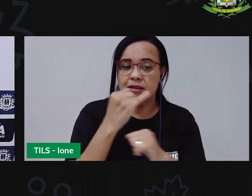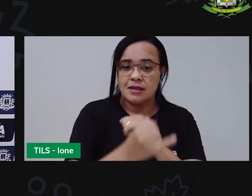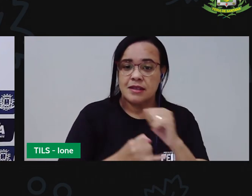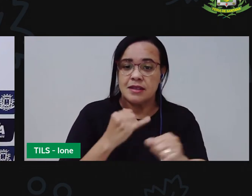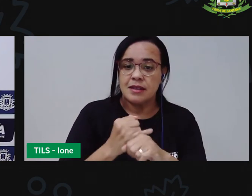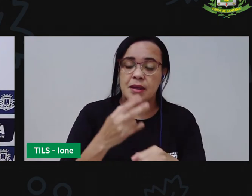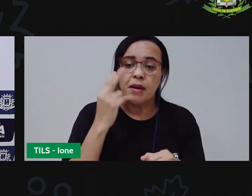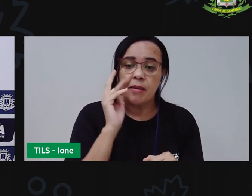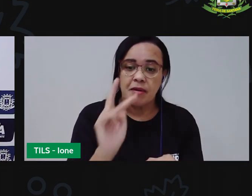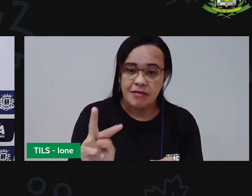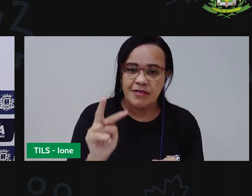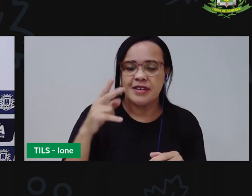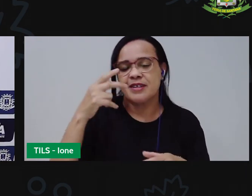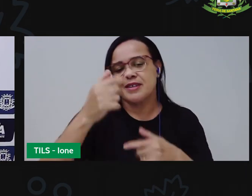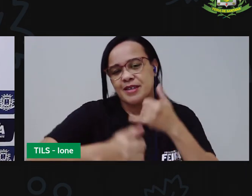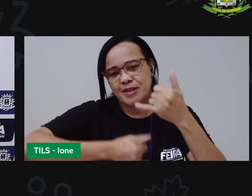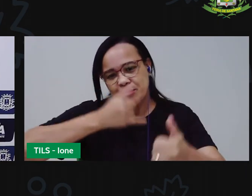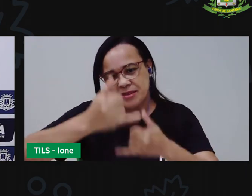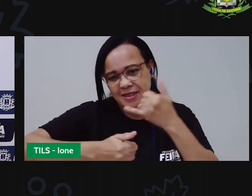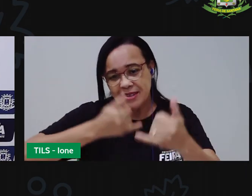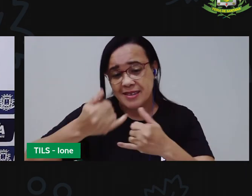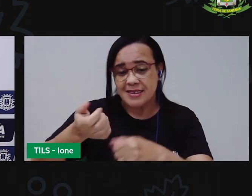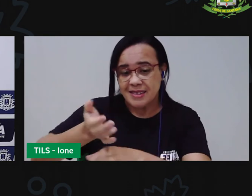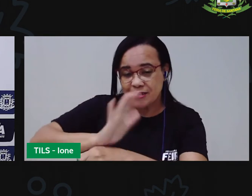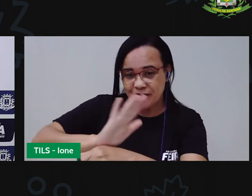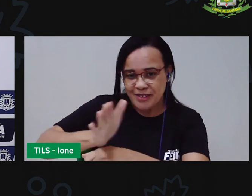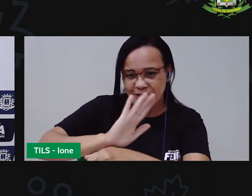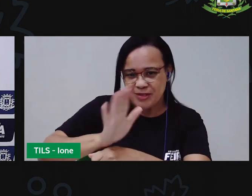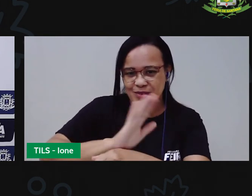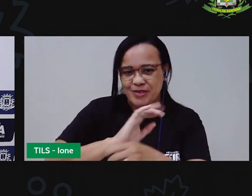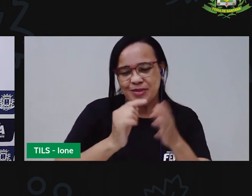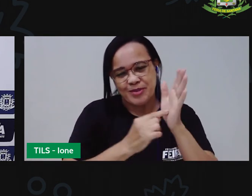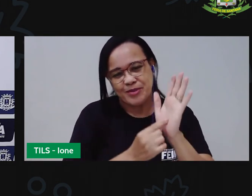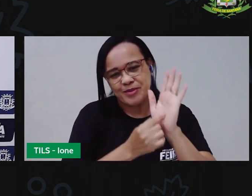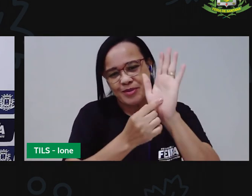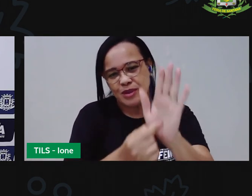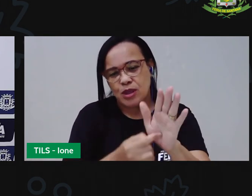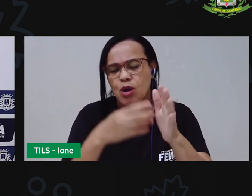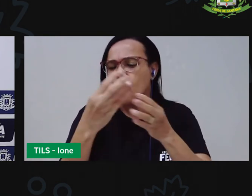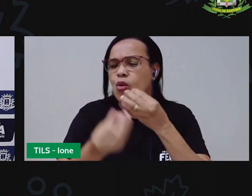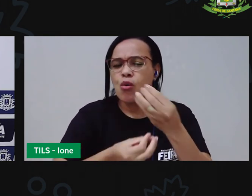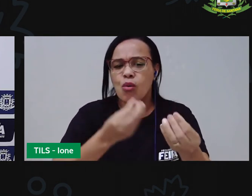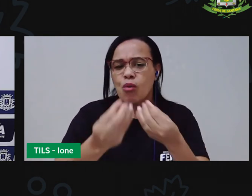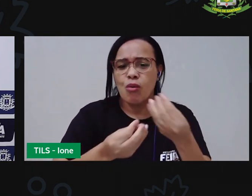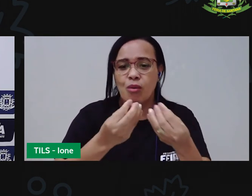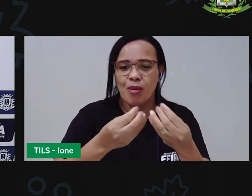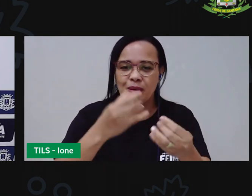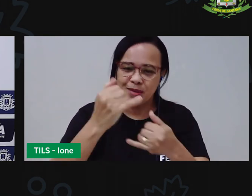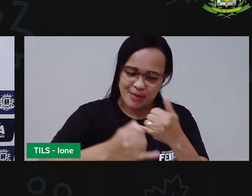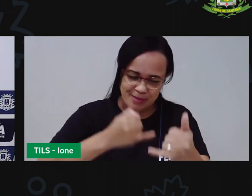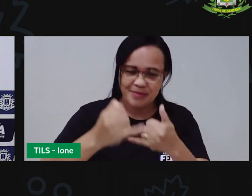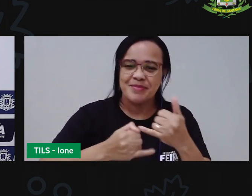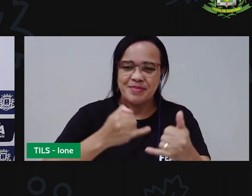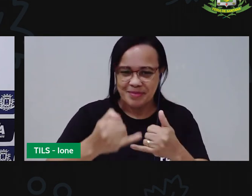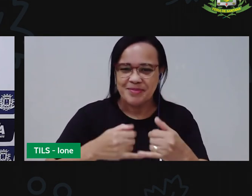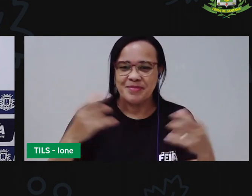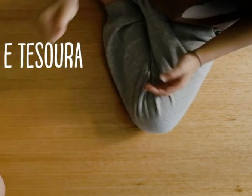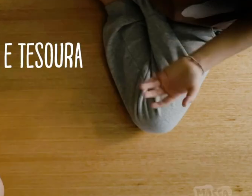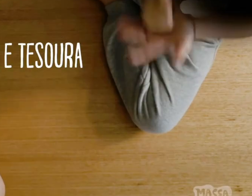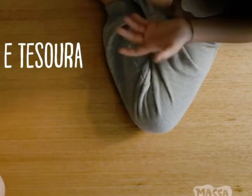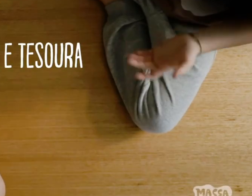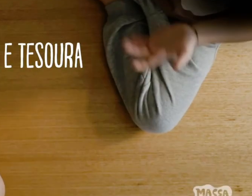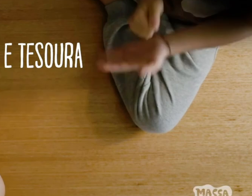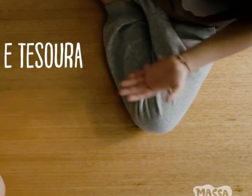gente ver esse vídeo, mostrando aí para a gente como é feita essa brincadeira.